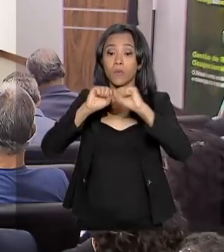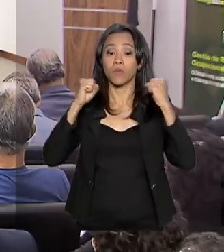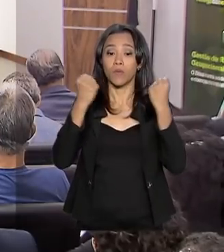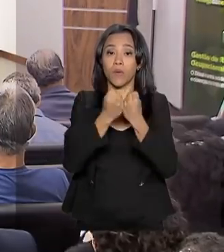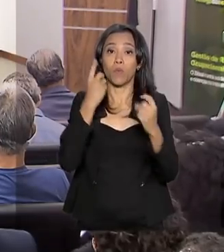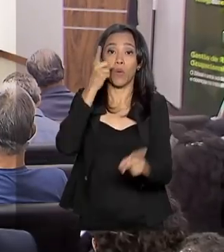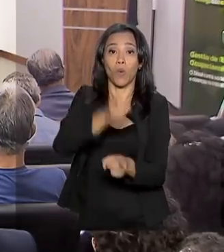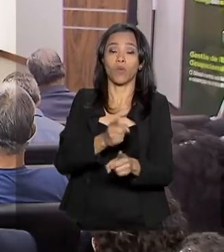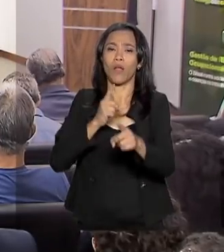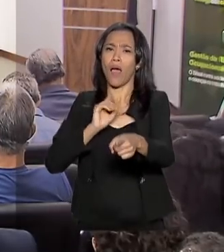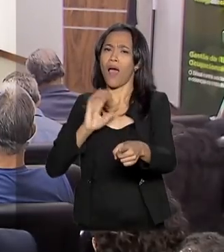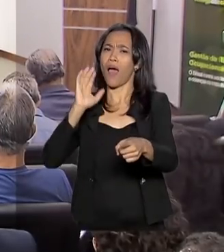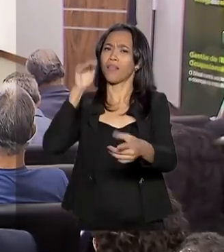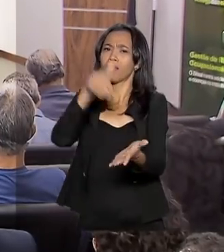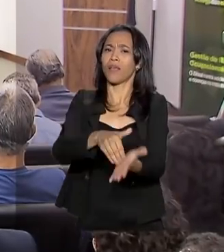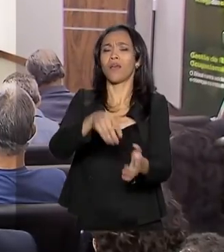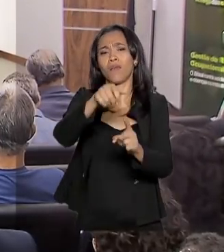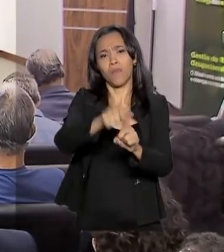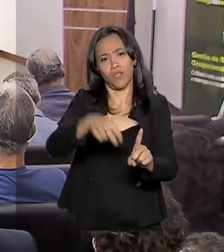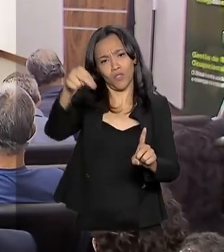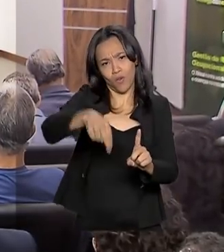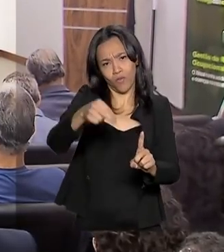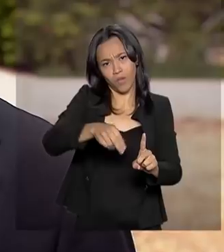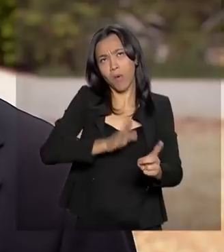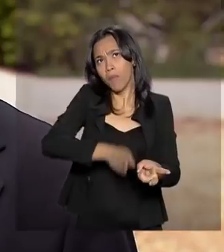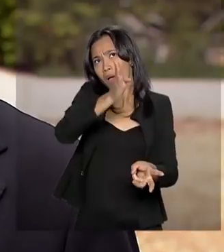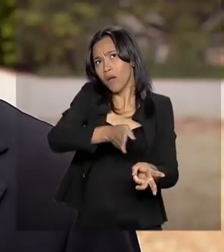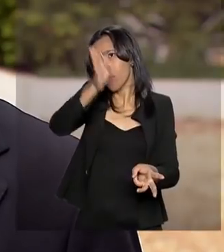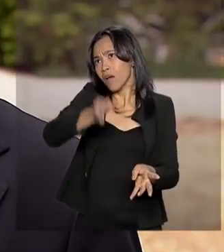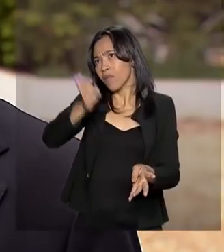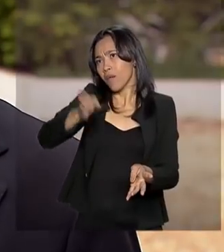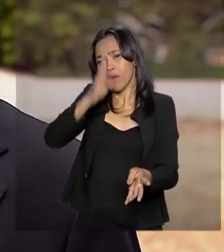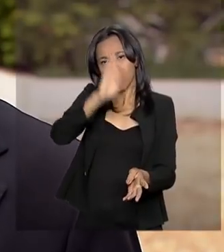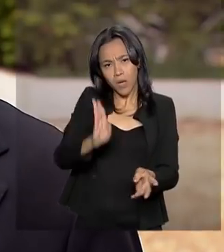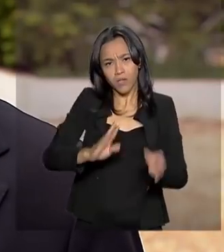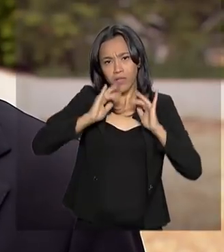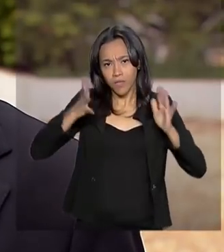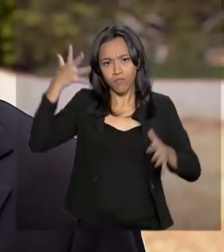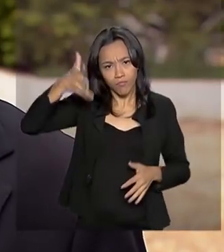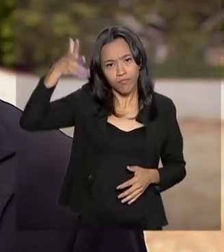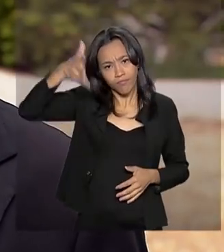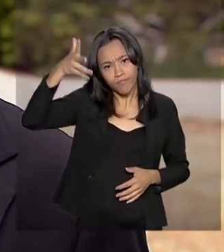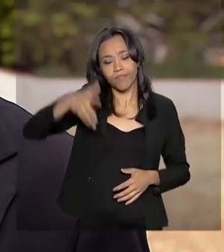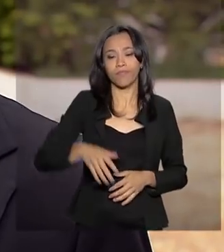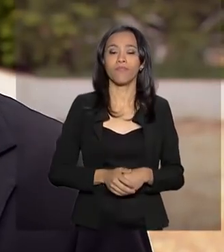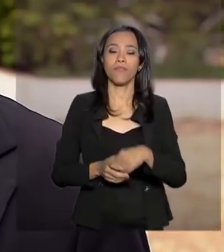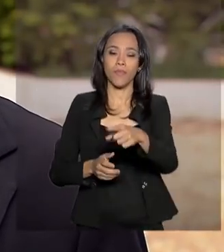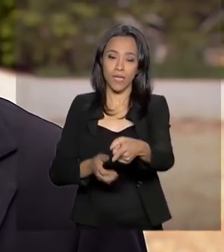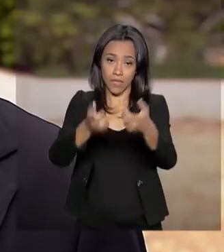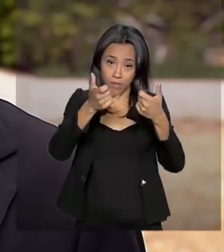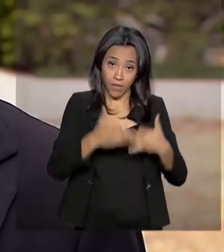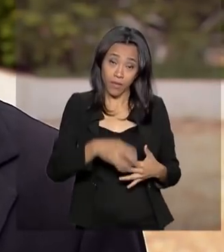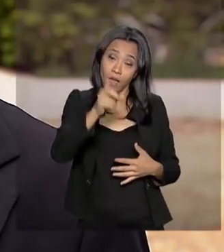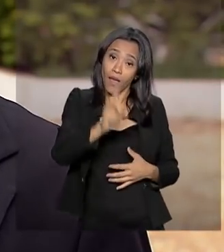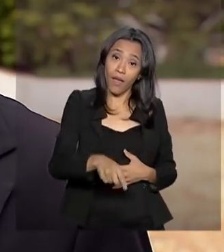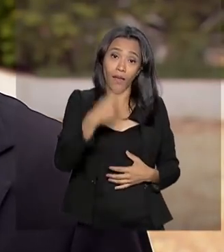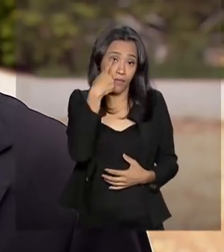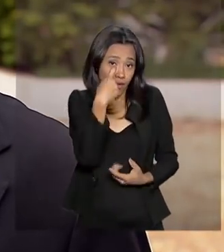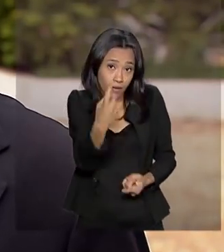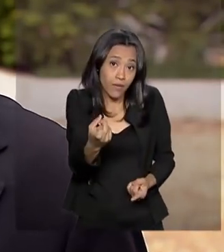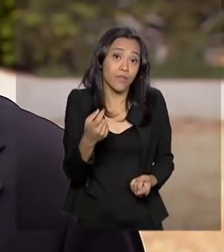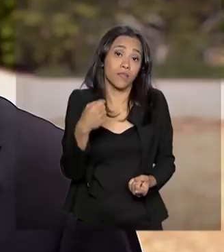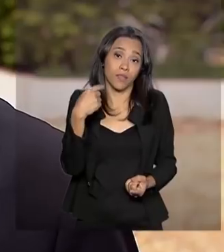novembro, serão feitas ações em todas as regiões do país. Acidentes e doenças de trabalho é do nosso interesse. É da nossa